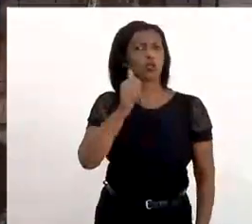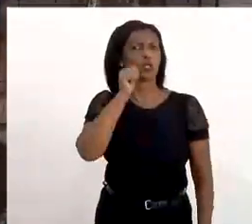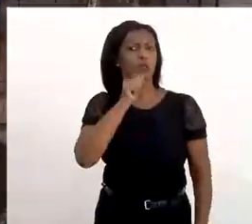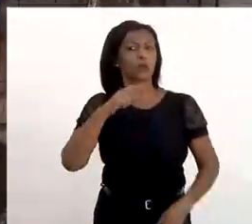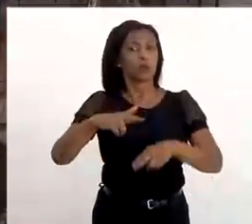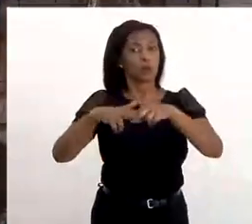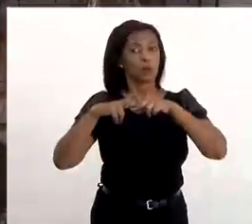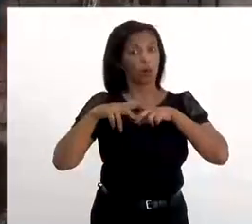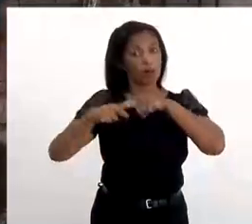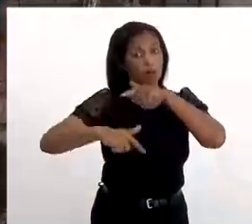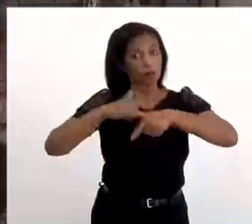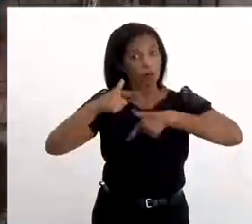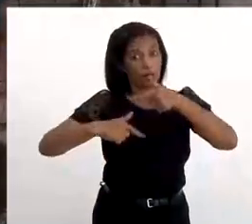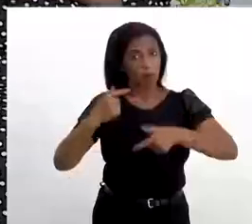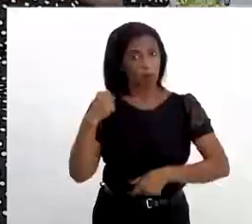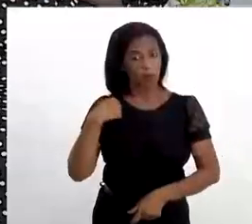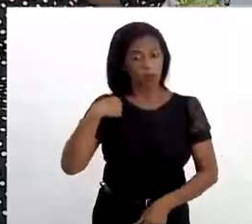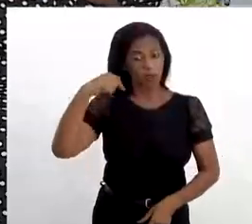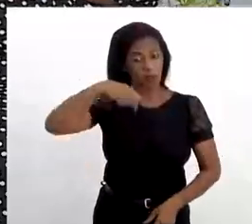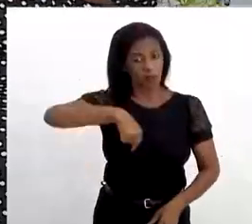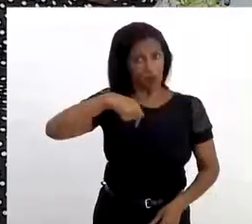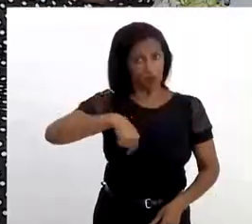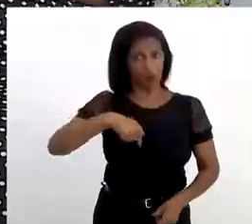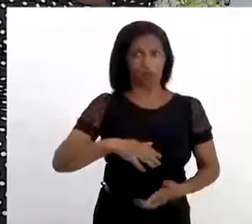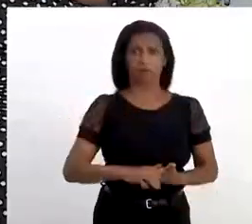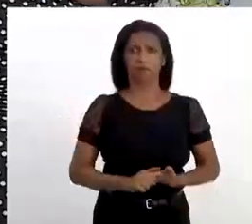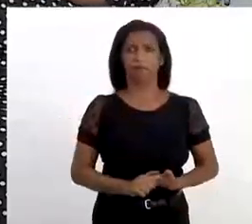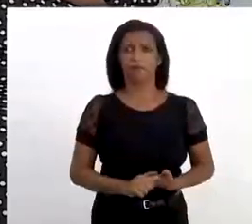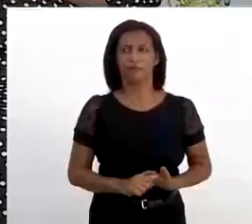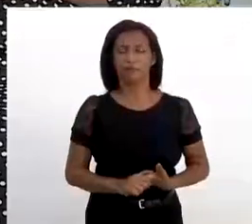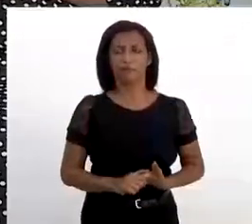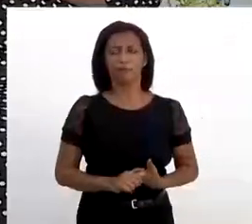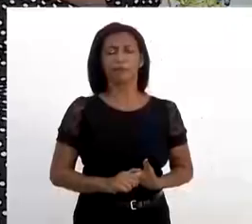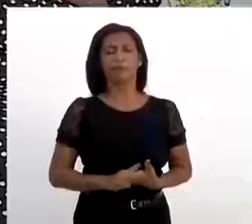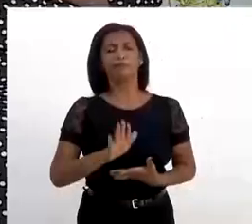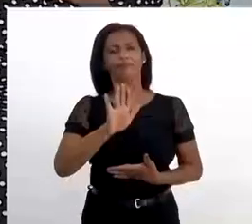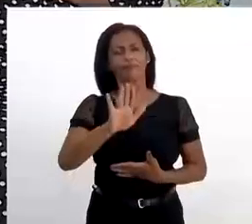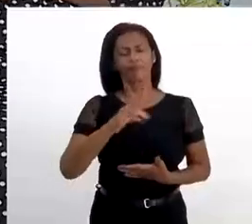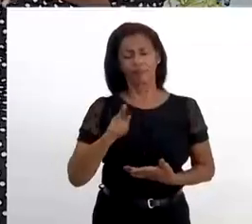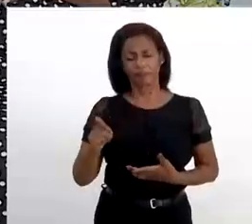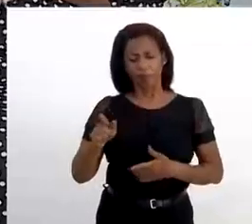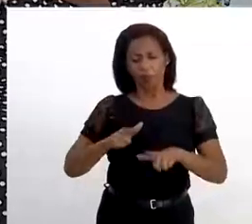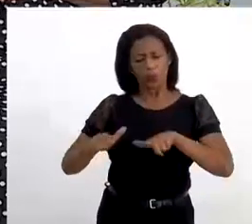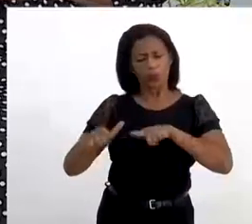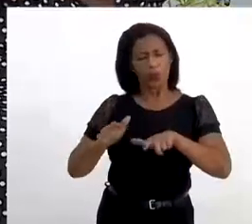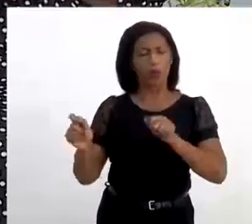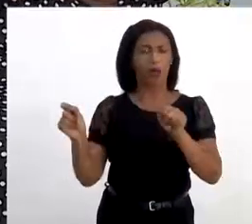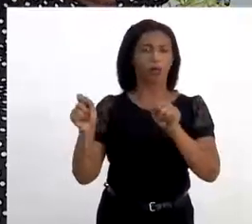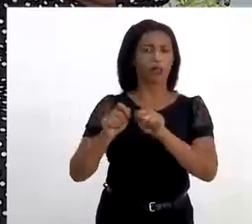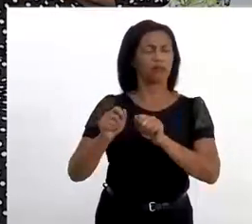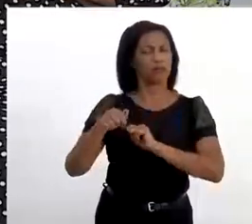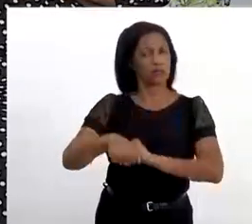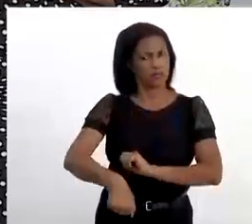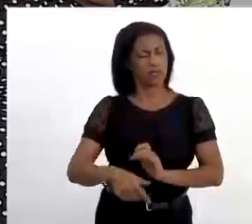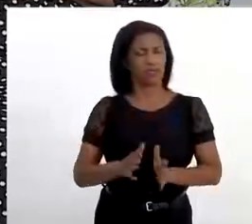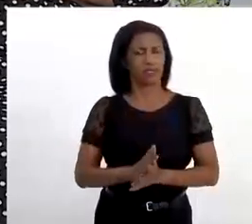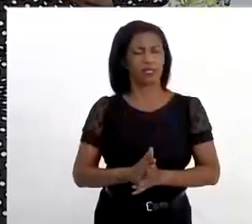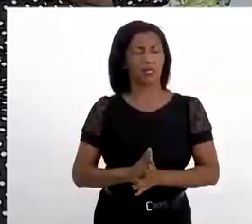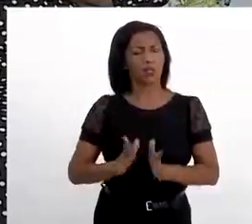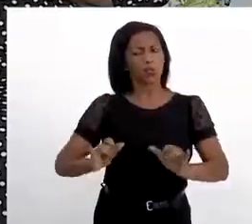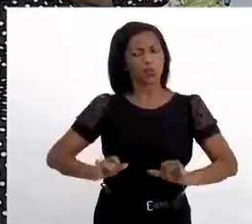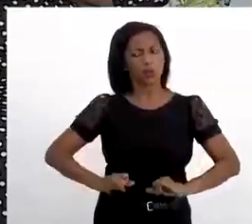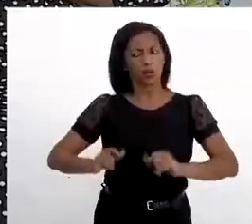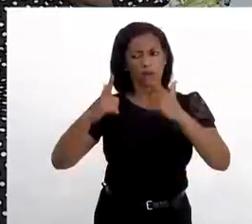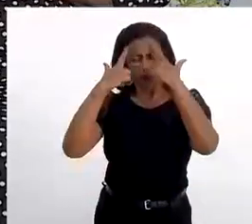aqui no Ileu, no Iossum. Mas esse trabalho feito com as mulheres que sofrem violência, ele não estaria